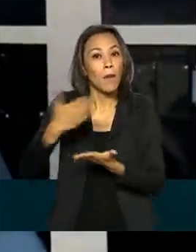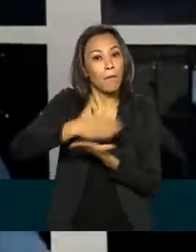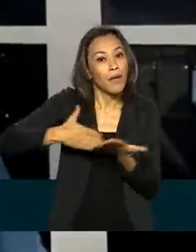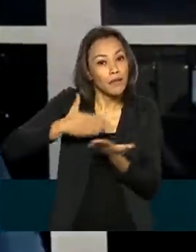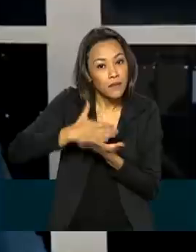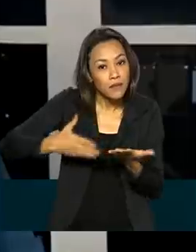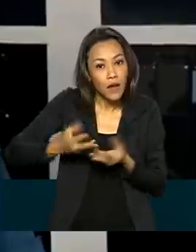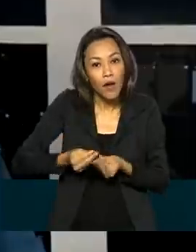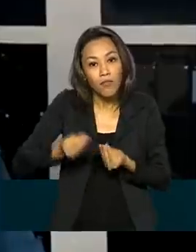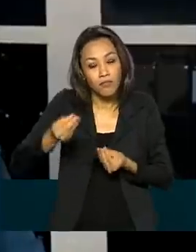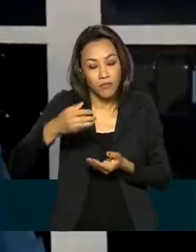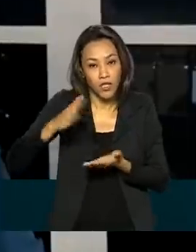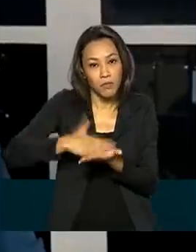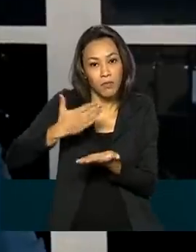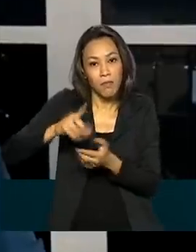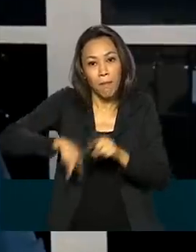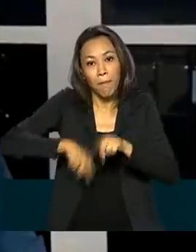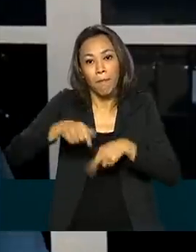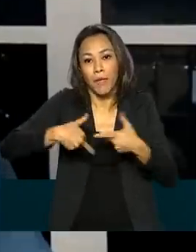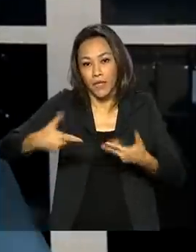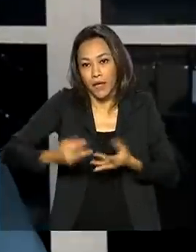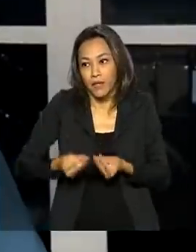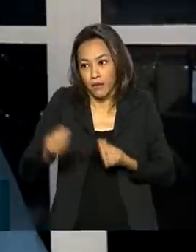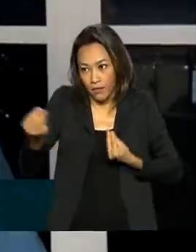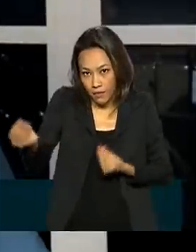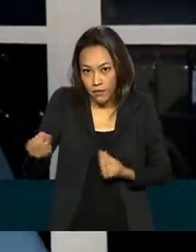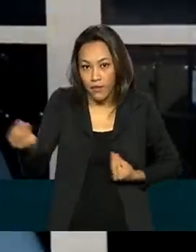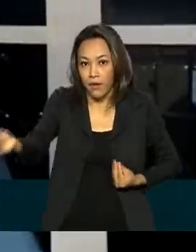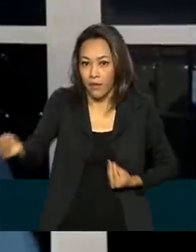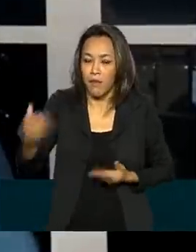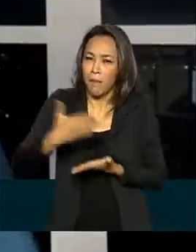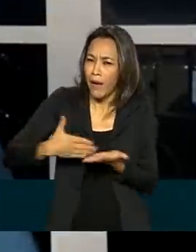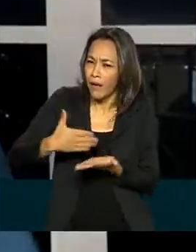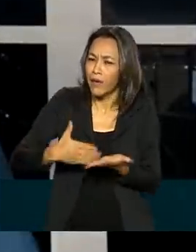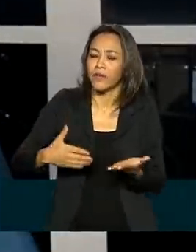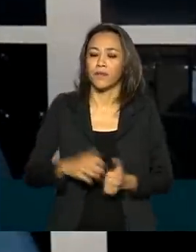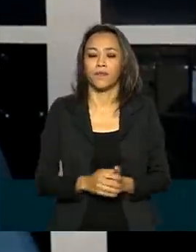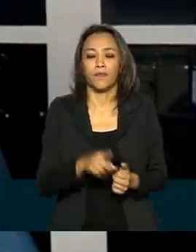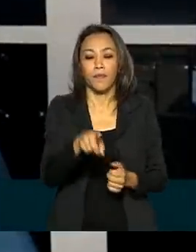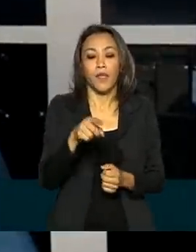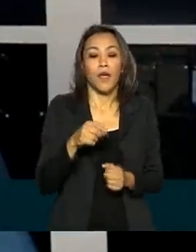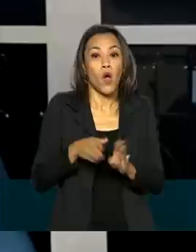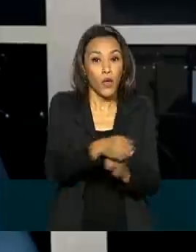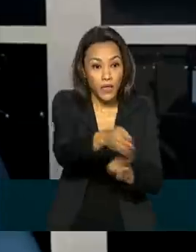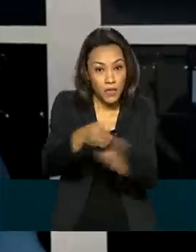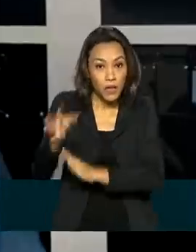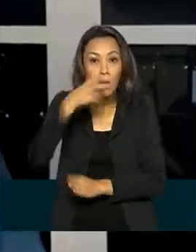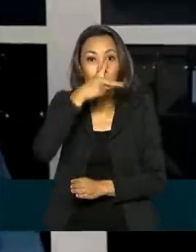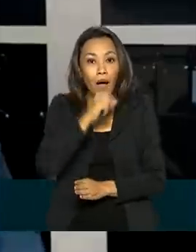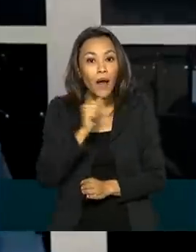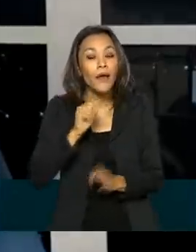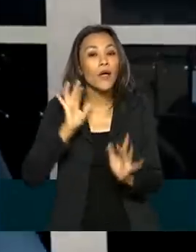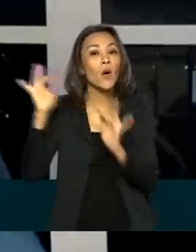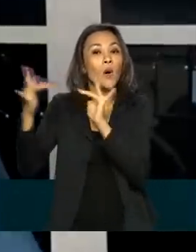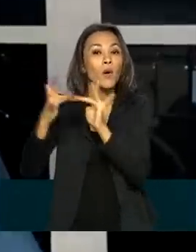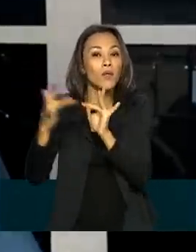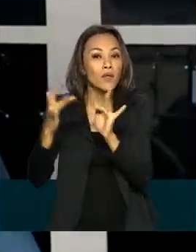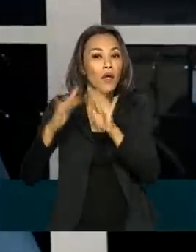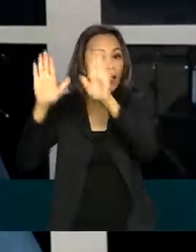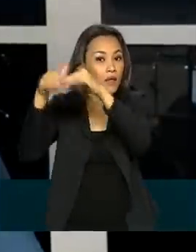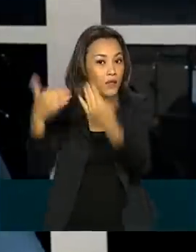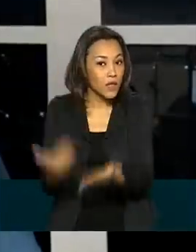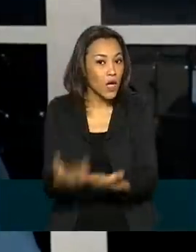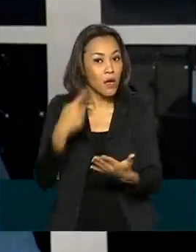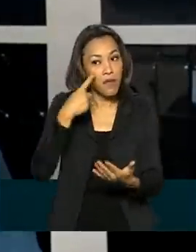materiais. Nós recomendamos que, nesses casos, os pais entrem em contato com as instituições de ensino para avaliar essa